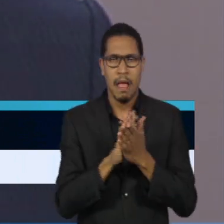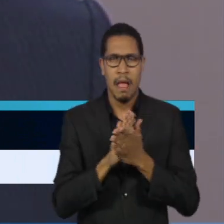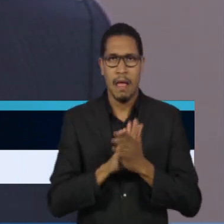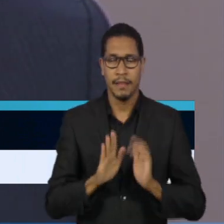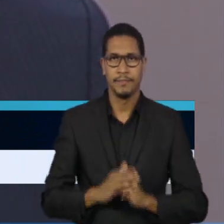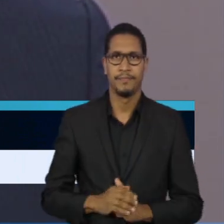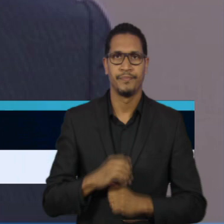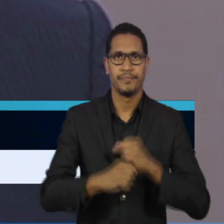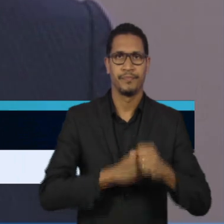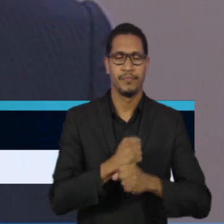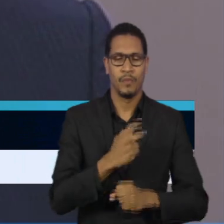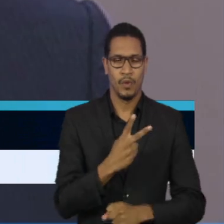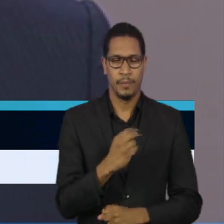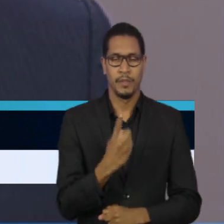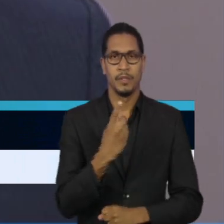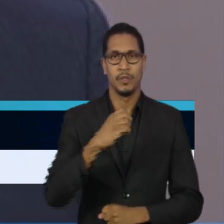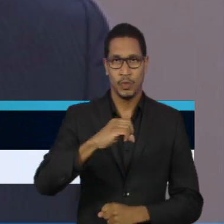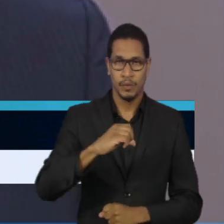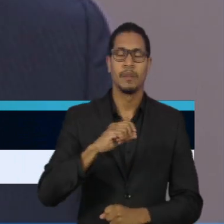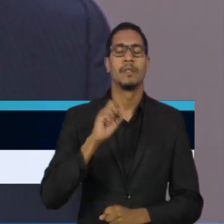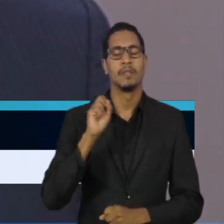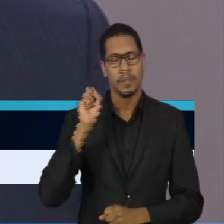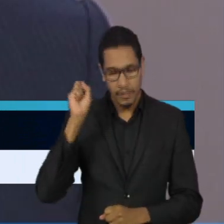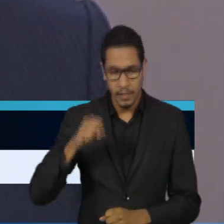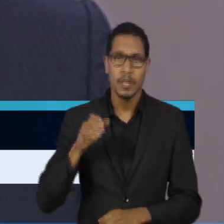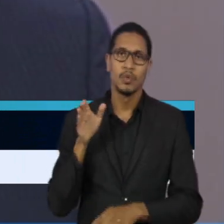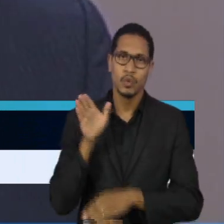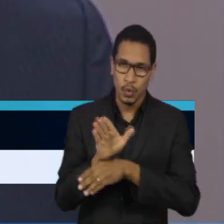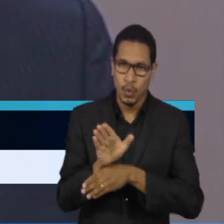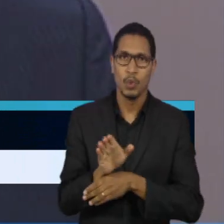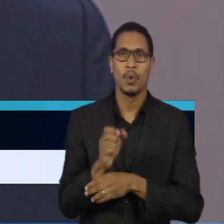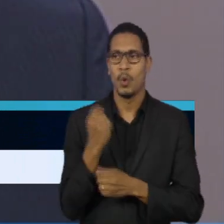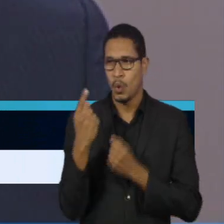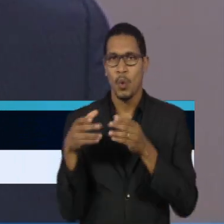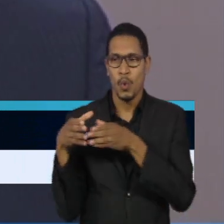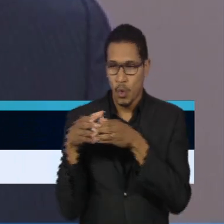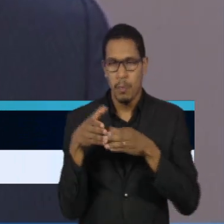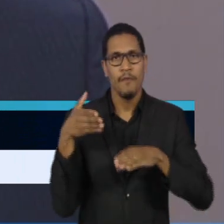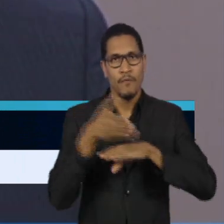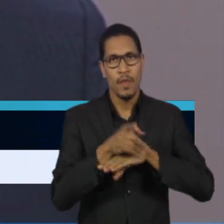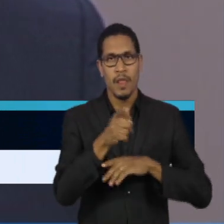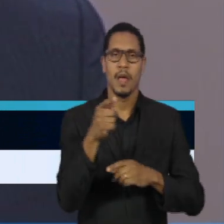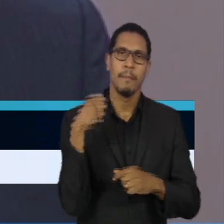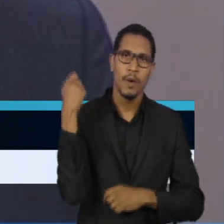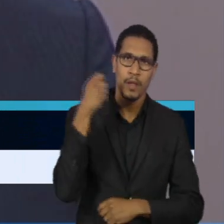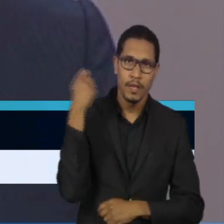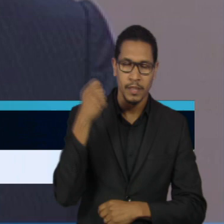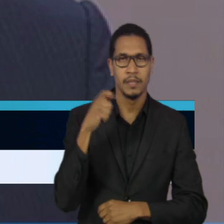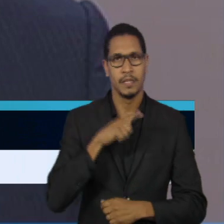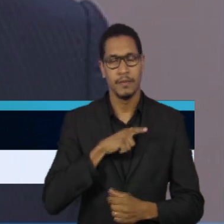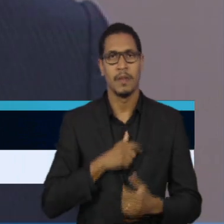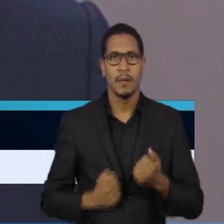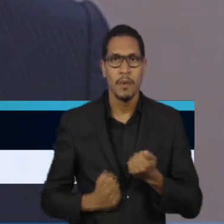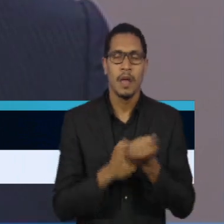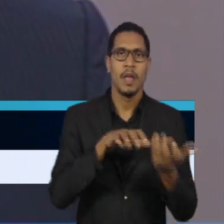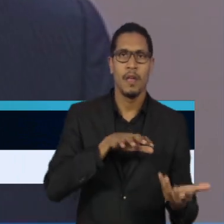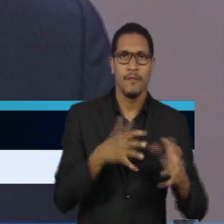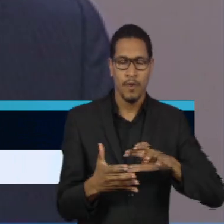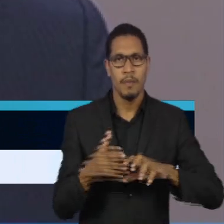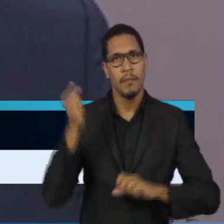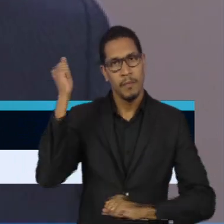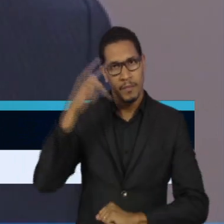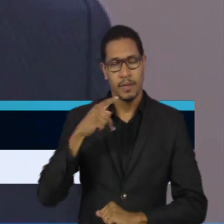nós ajudamos sim grupos que foram na Paulista para apoiar a reforma da Previdência e o governo Bolsonaro